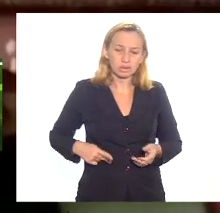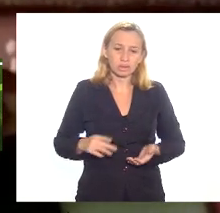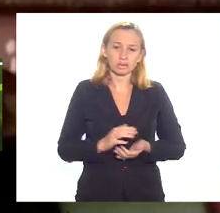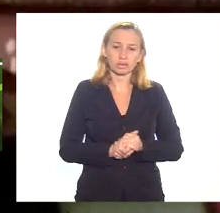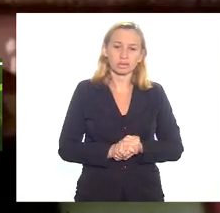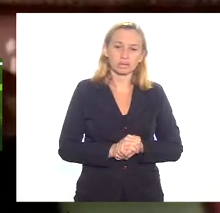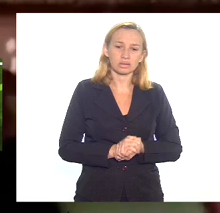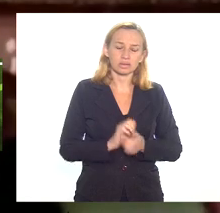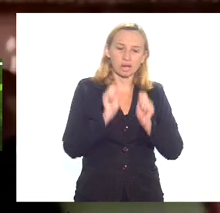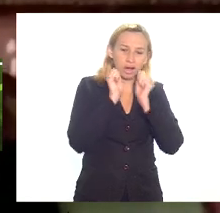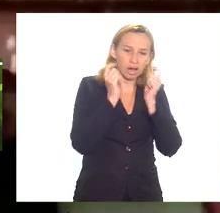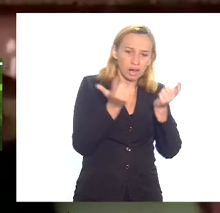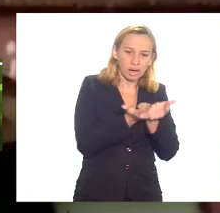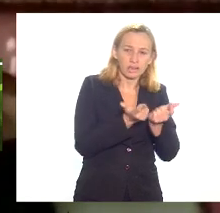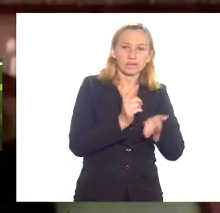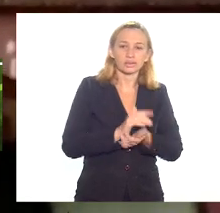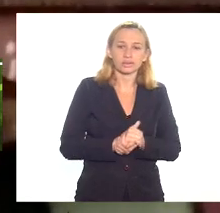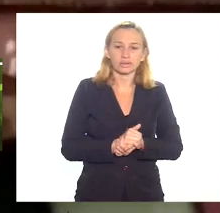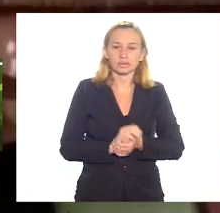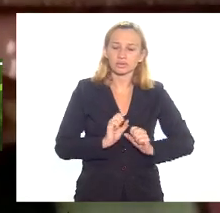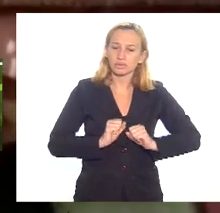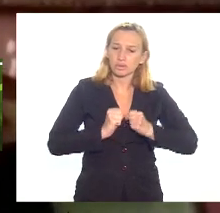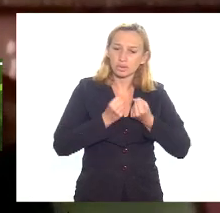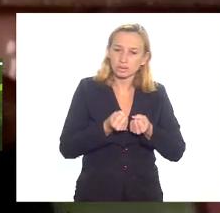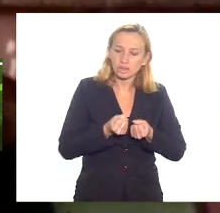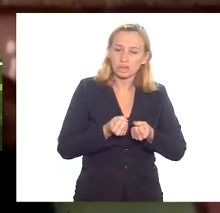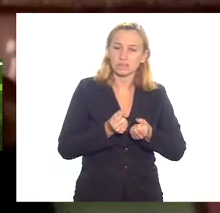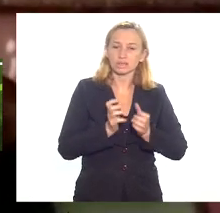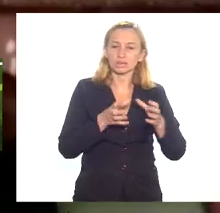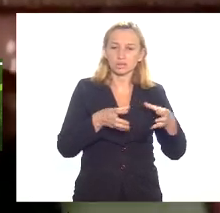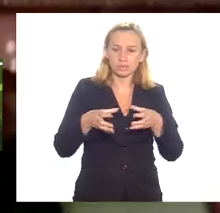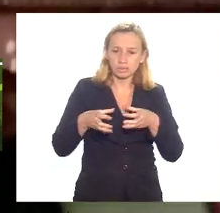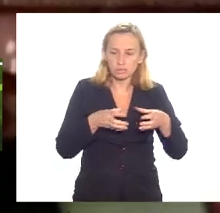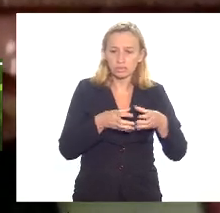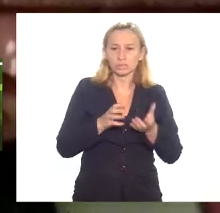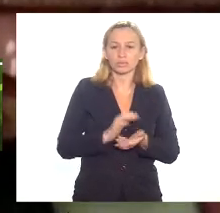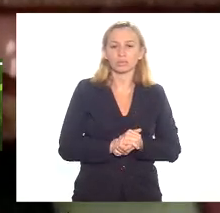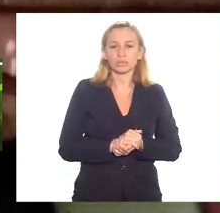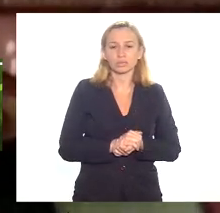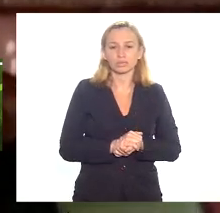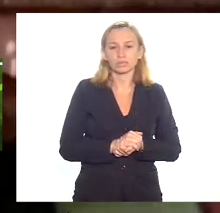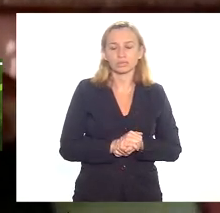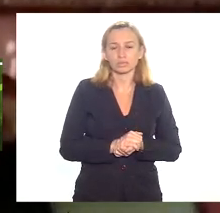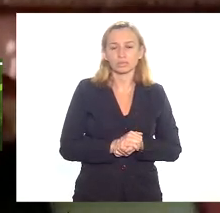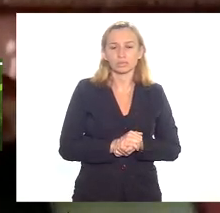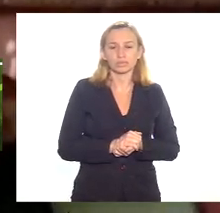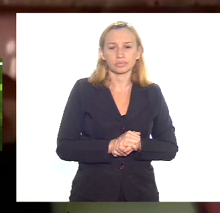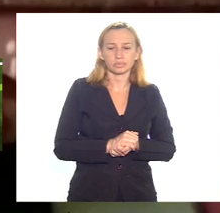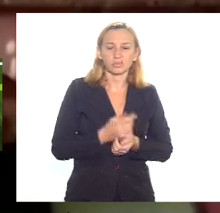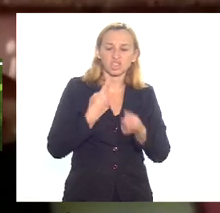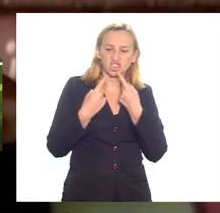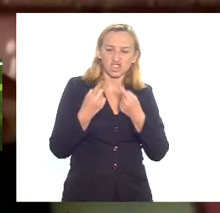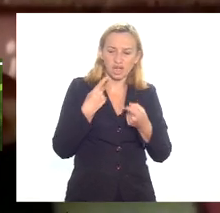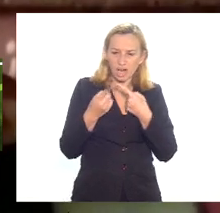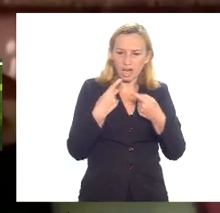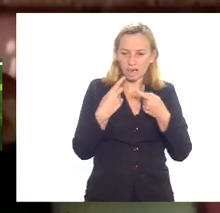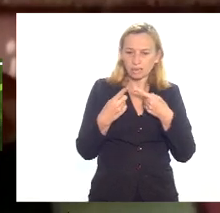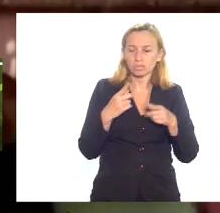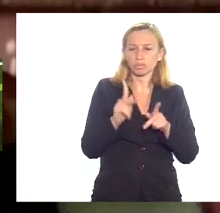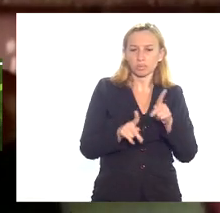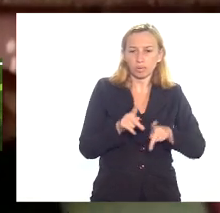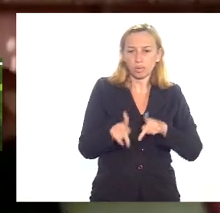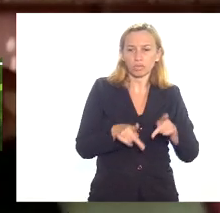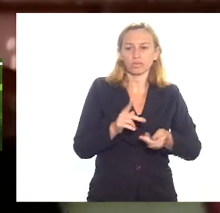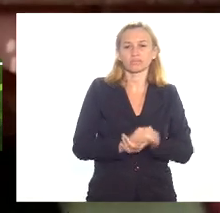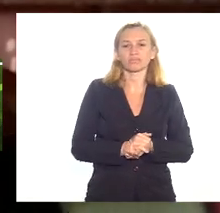da alerje em fortalecer suas redes e a sua programação fazer esse diálogo com a população